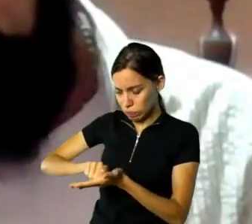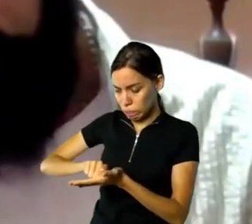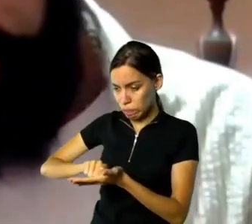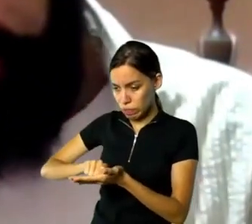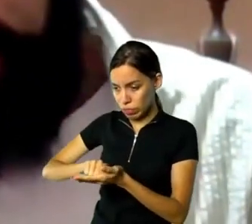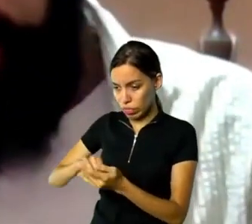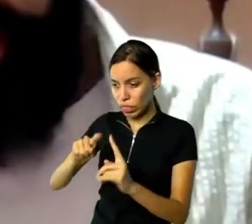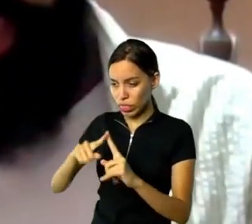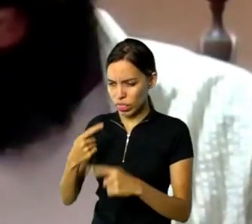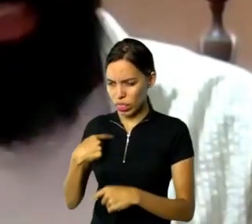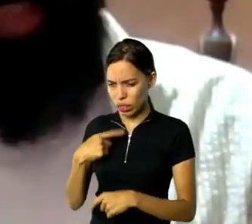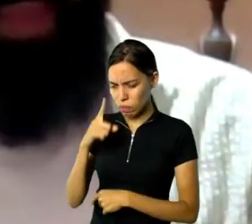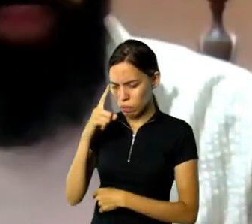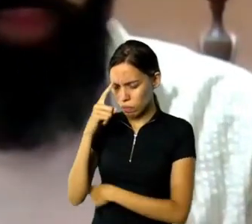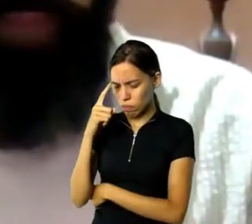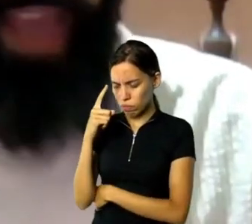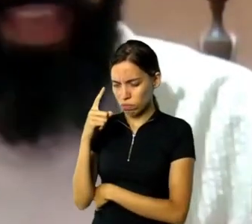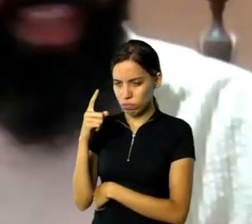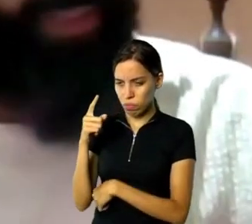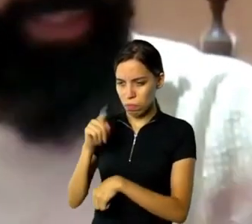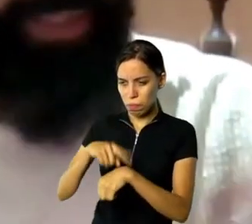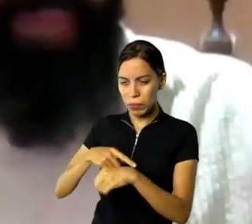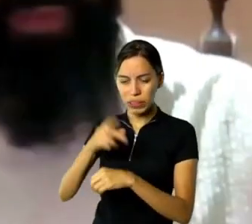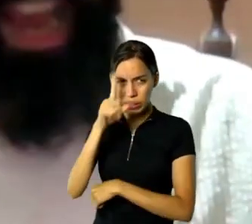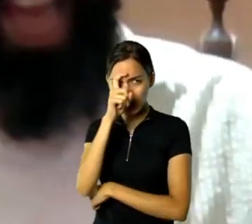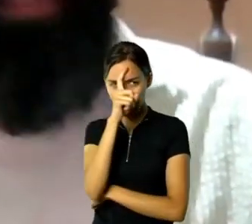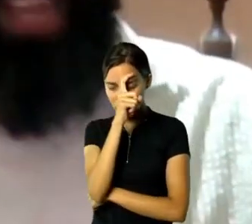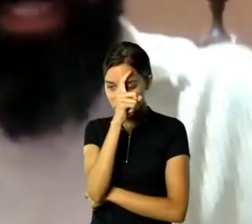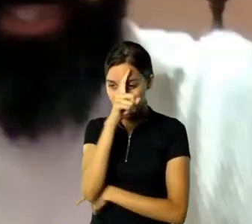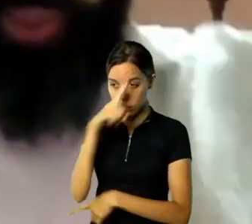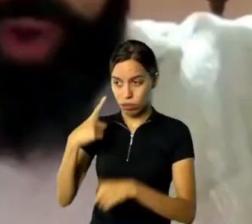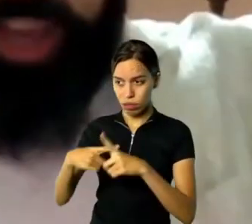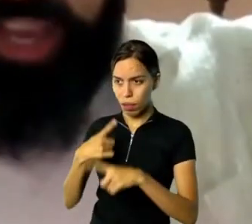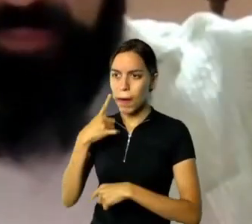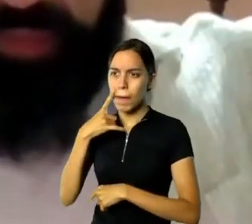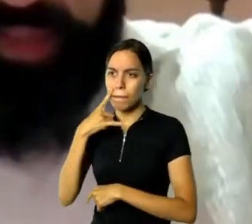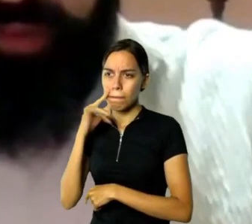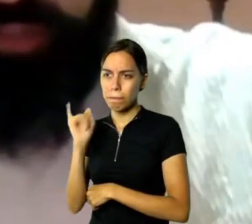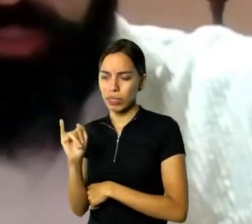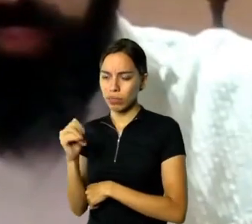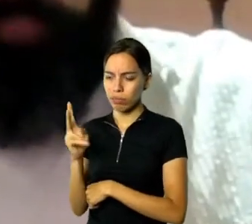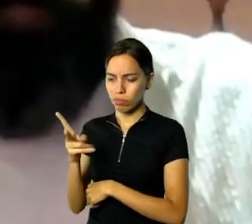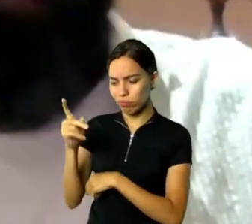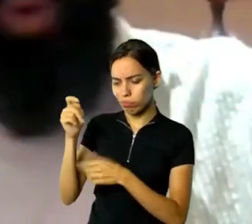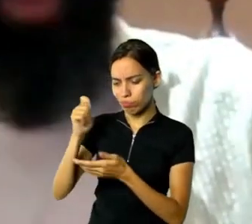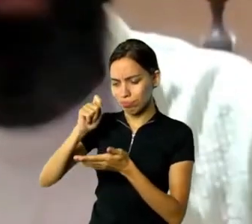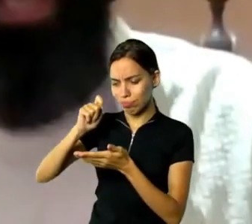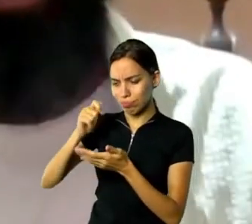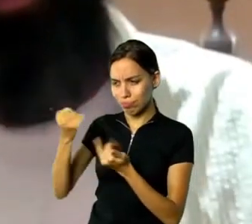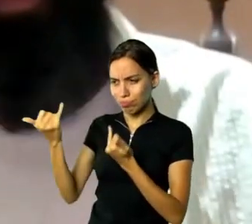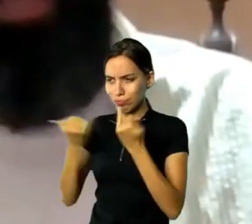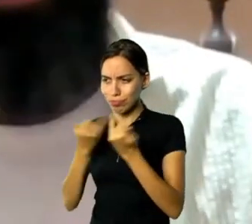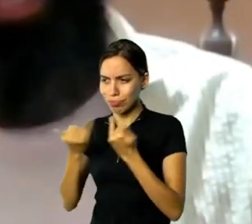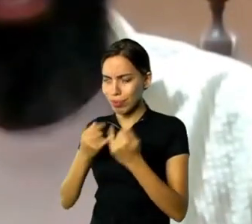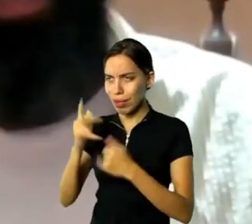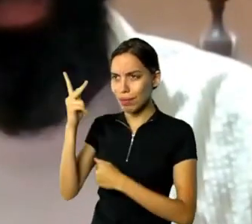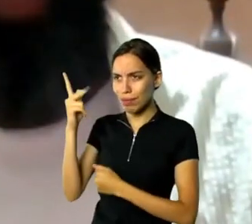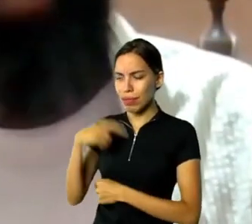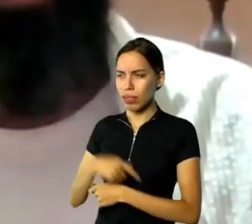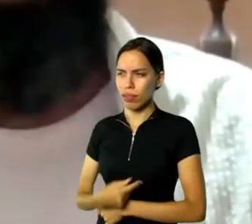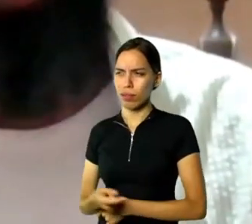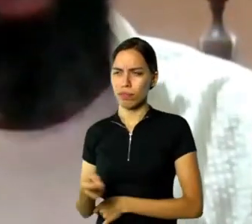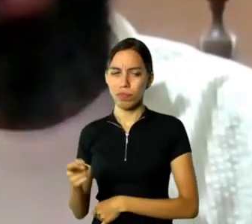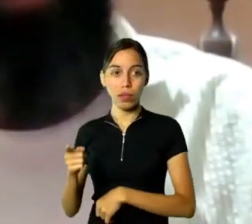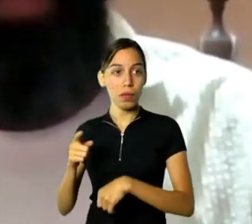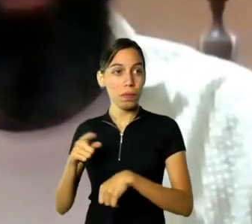cores vermelho e preto. E também o meu pai, que sempre falava dessa história, tipo, poucos meses que eu comecei